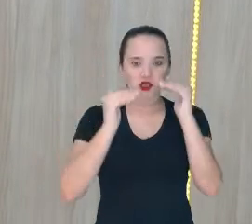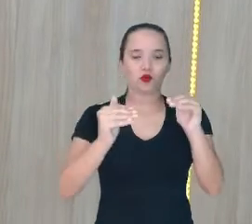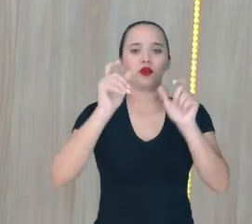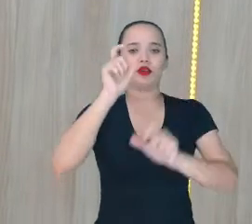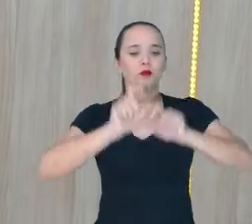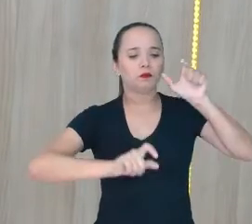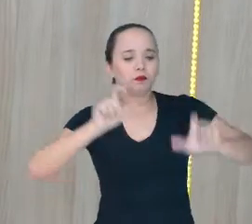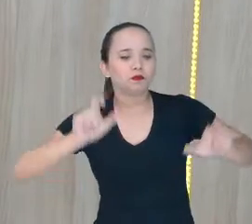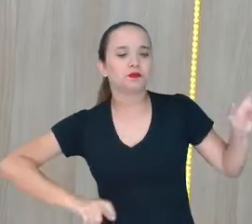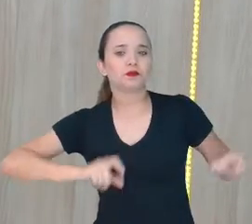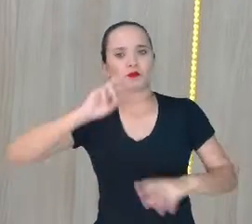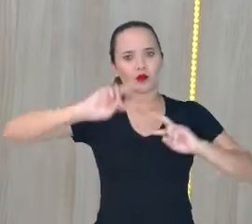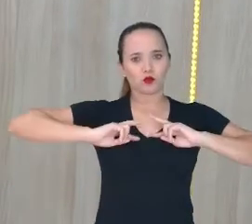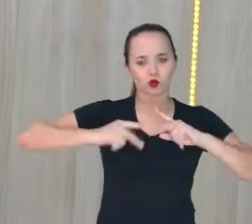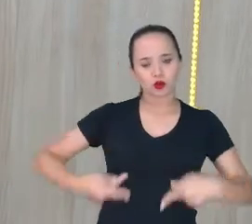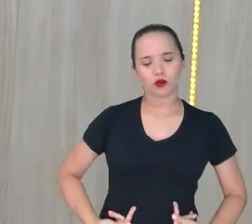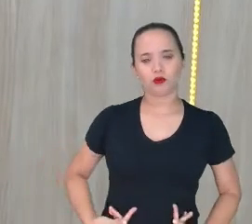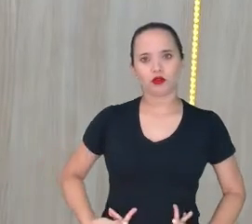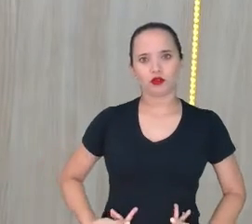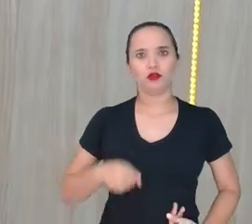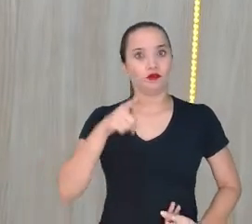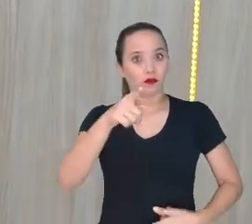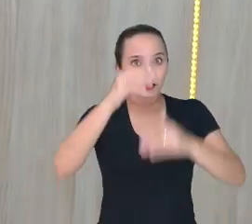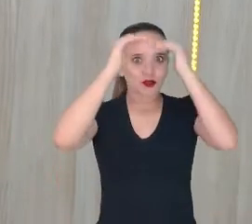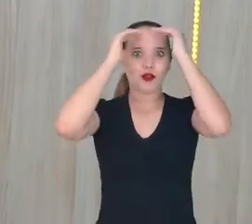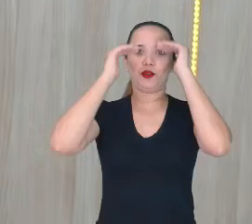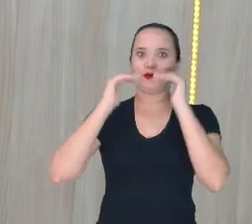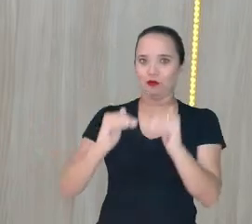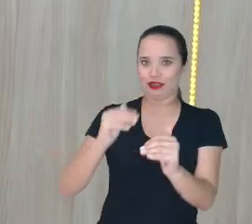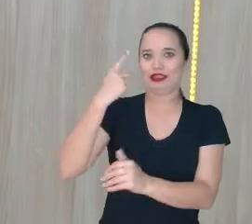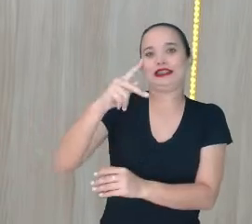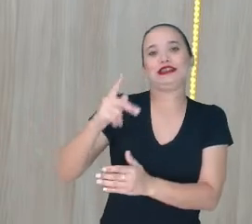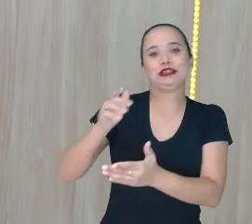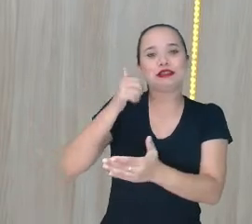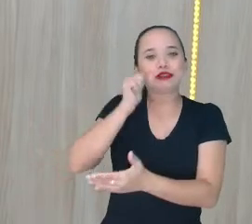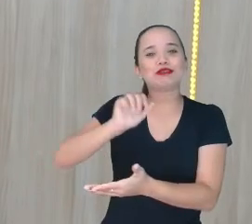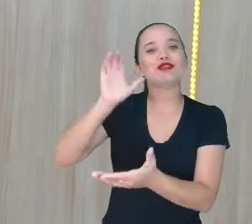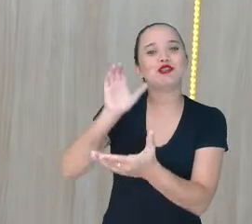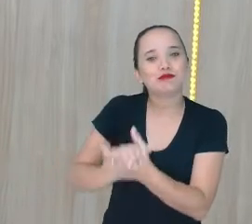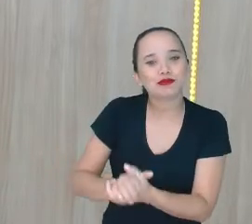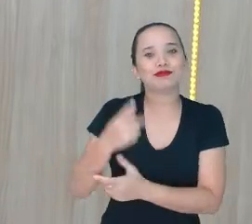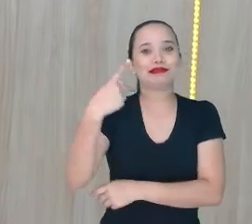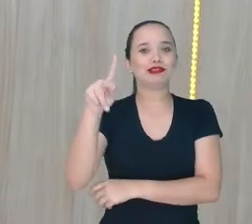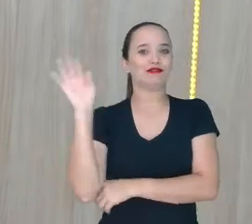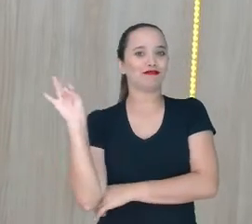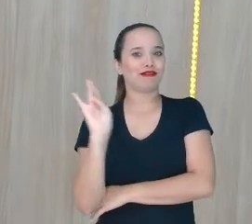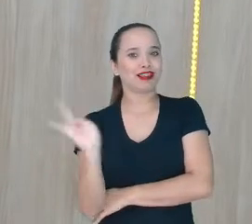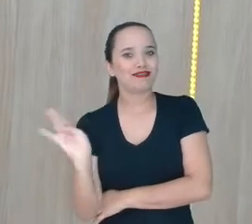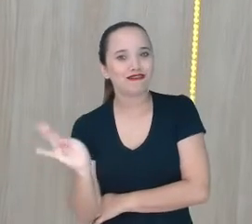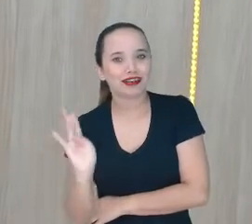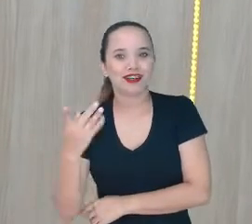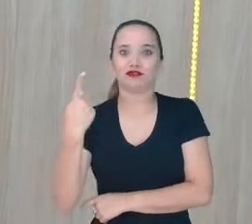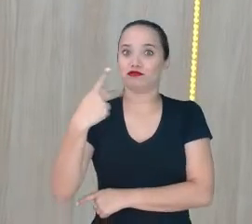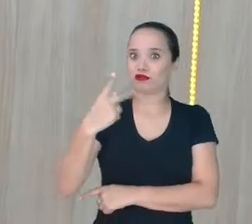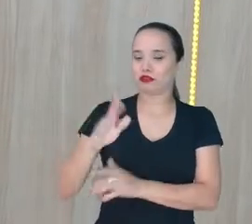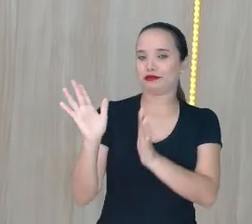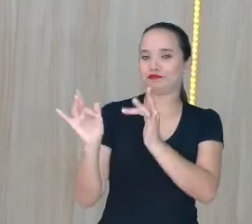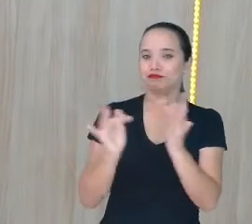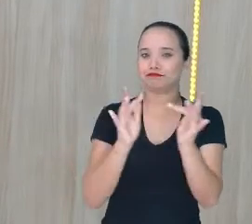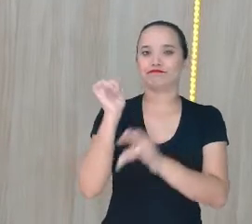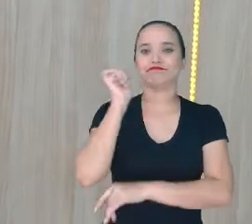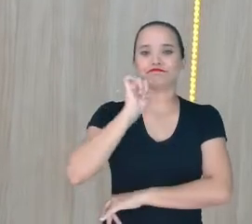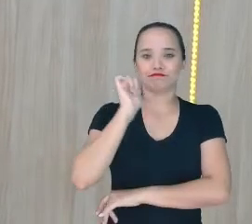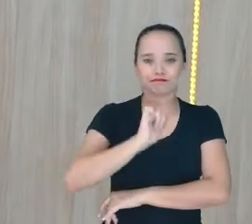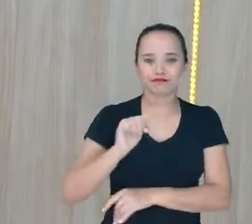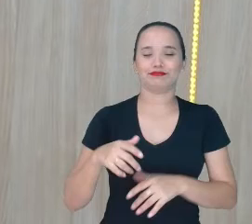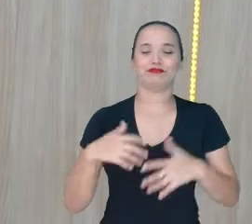Por que não respeitar Sua esposa Sua noiva Sua namorada E vamos trabalhar Essa questão